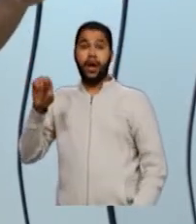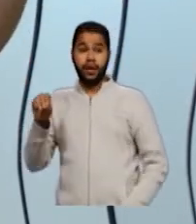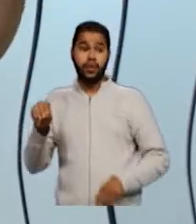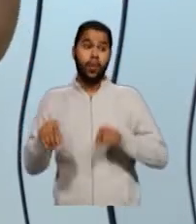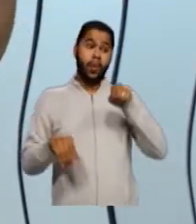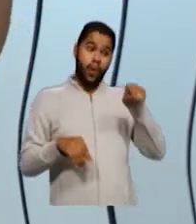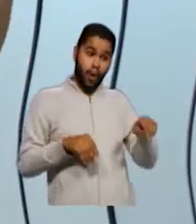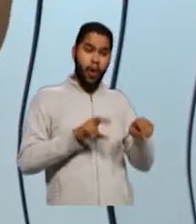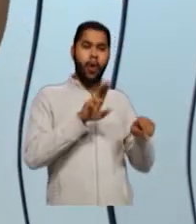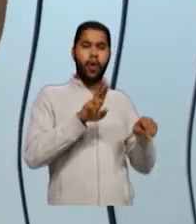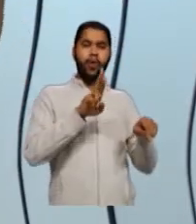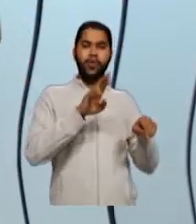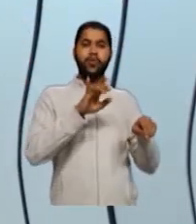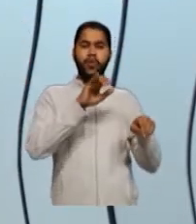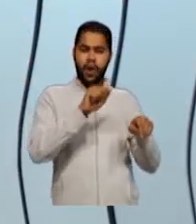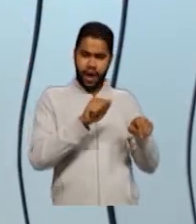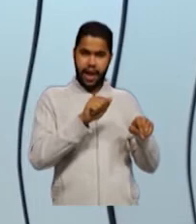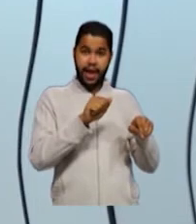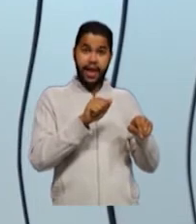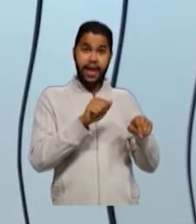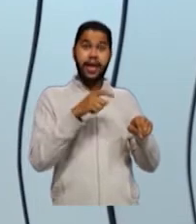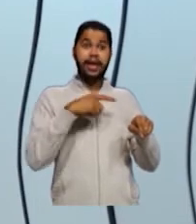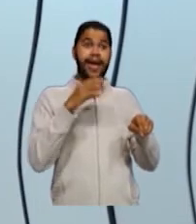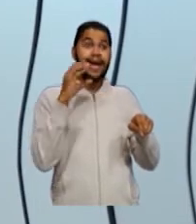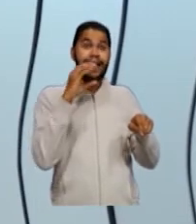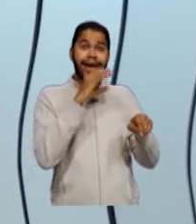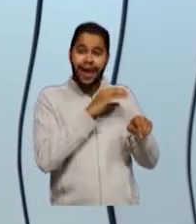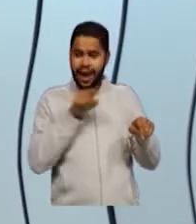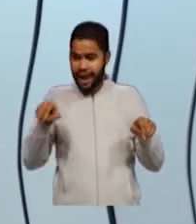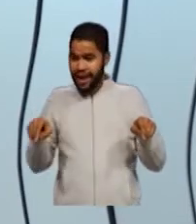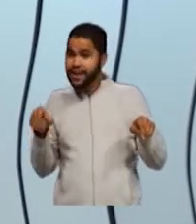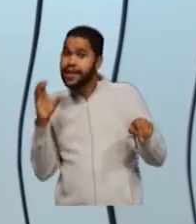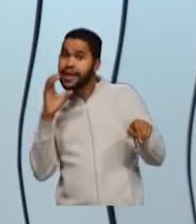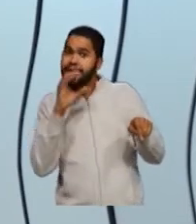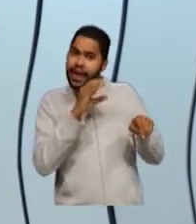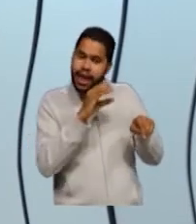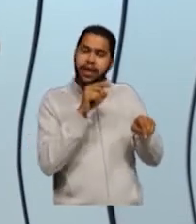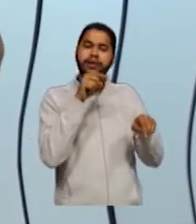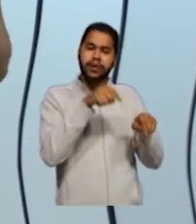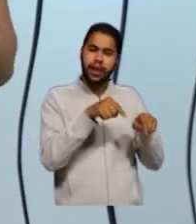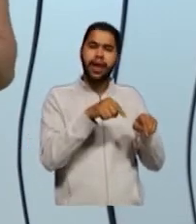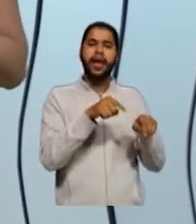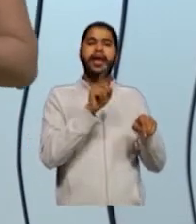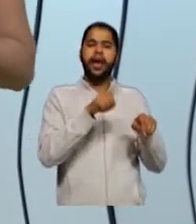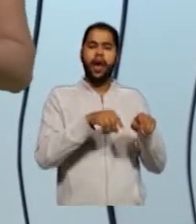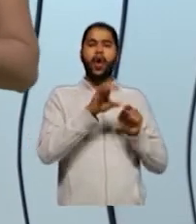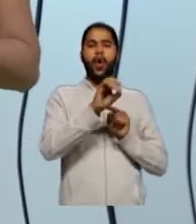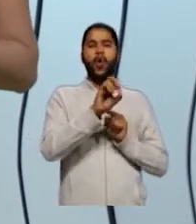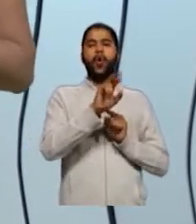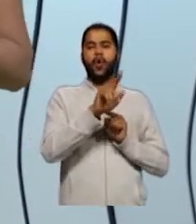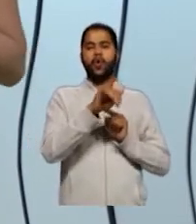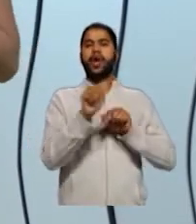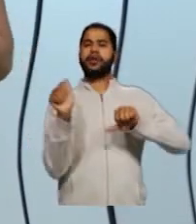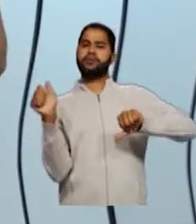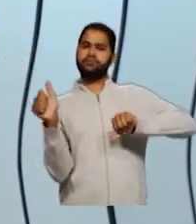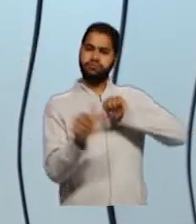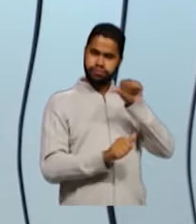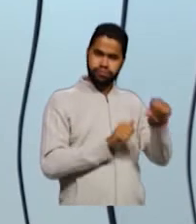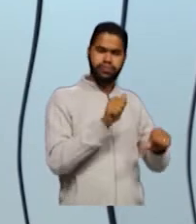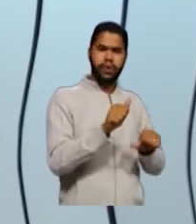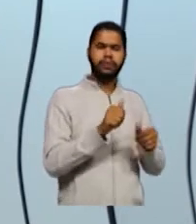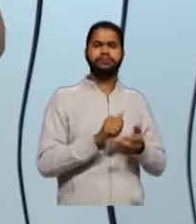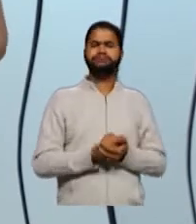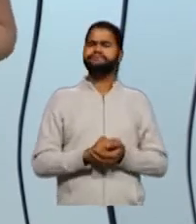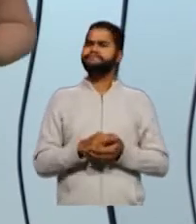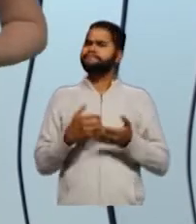que era o cianato de amônio aquecido, era então a substância orgânica. Esse